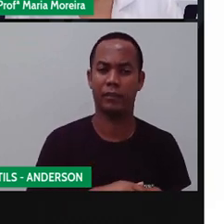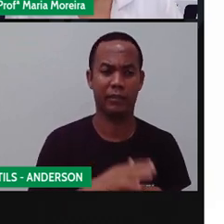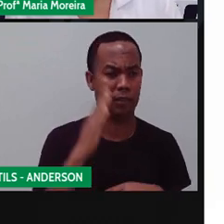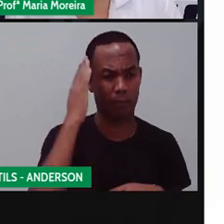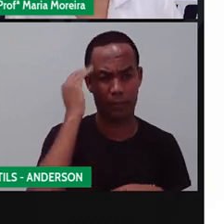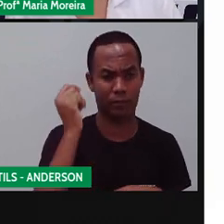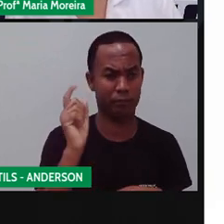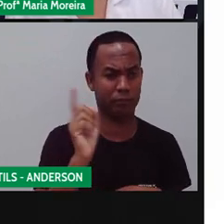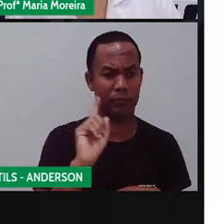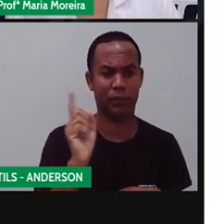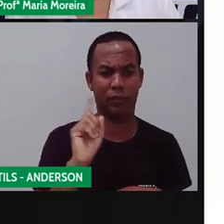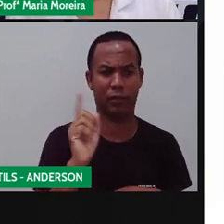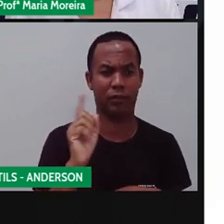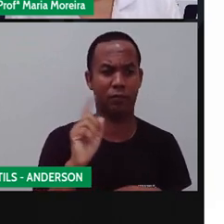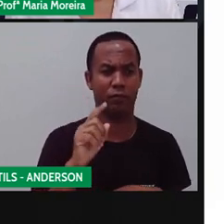disso?